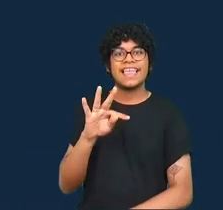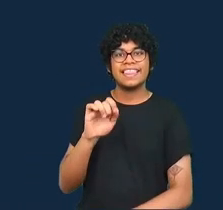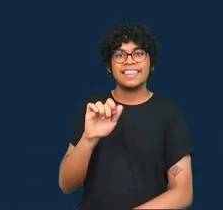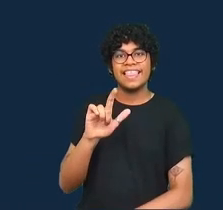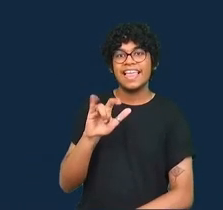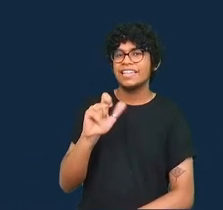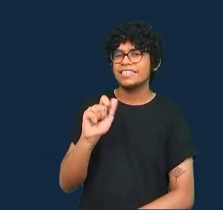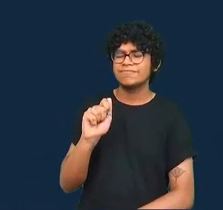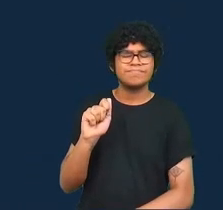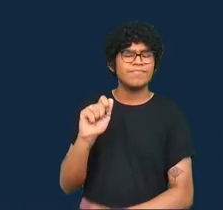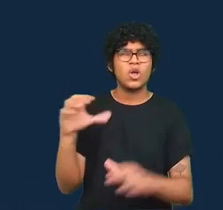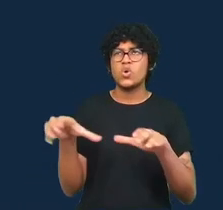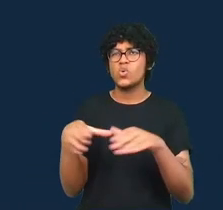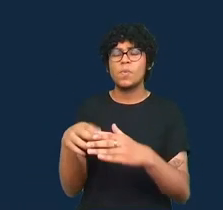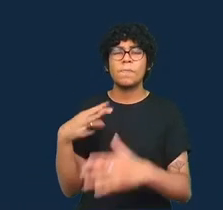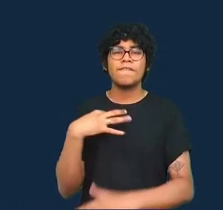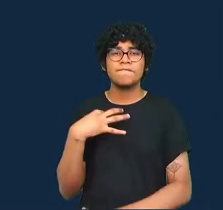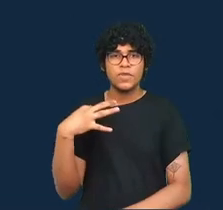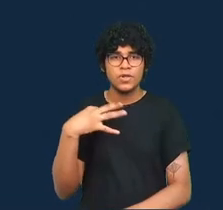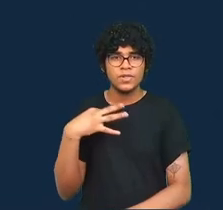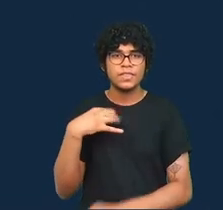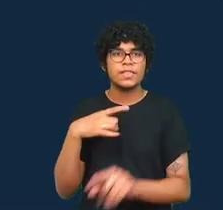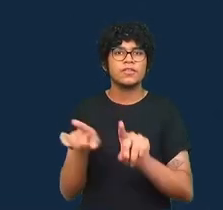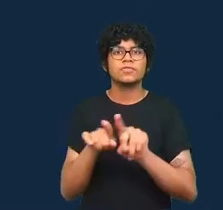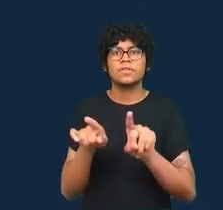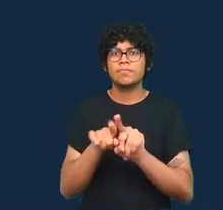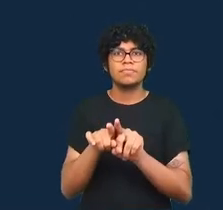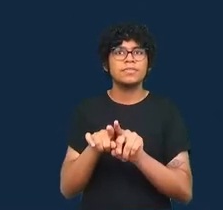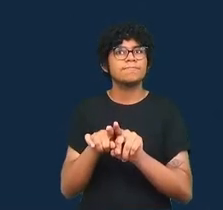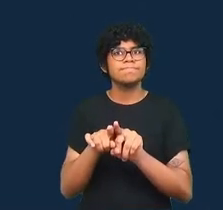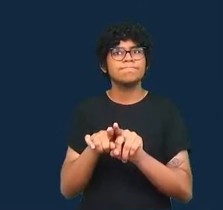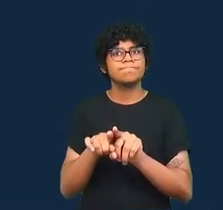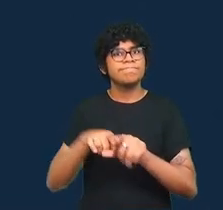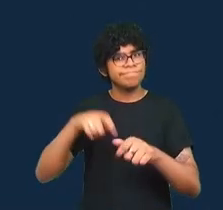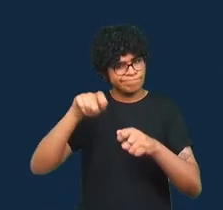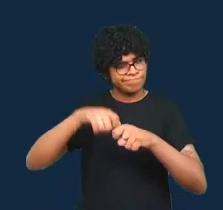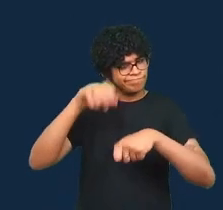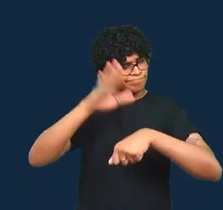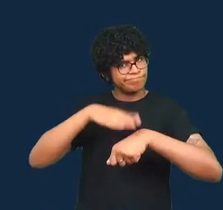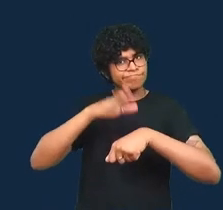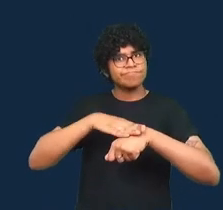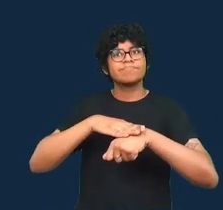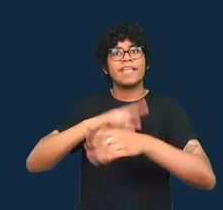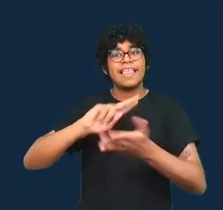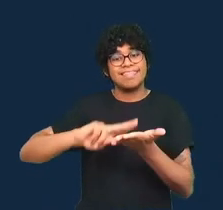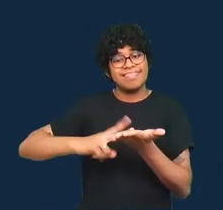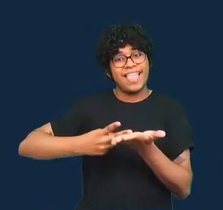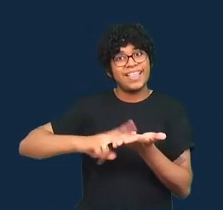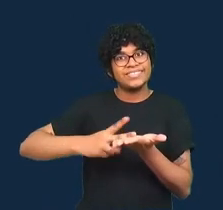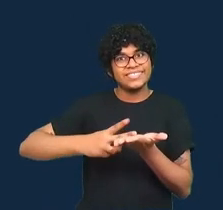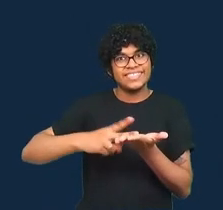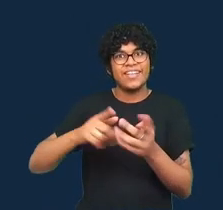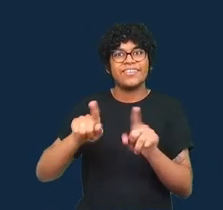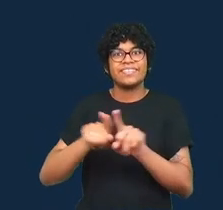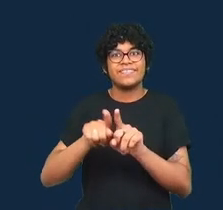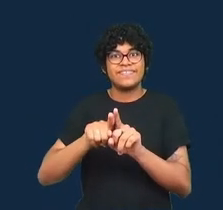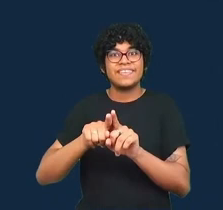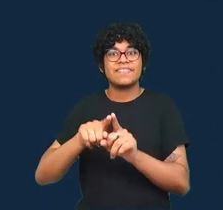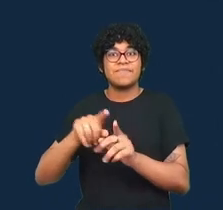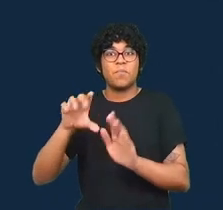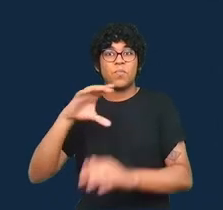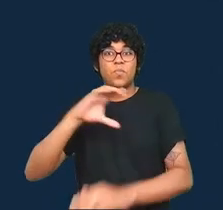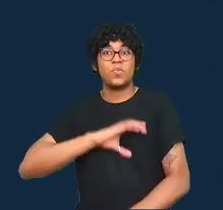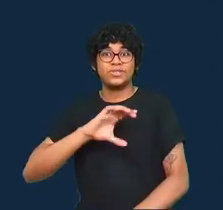equipe de voluntários por fazerem acontecer essa tradução do português do Manual do Jornalismo de